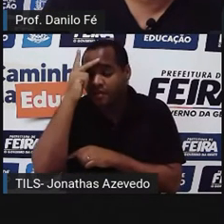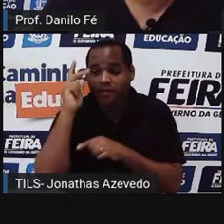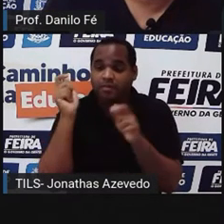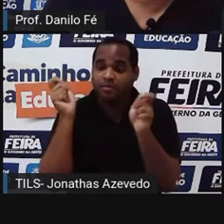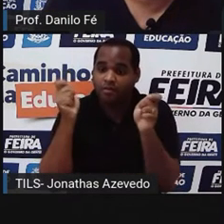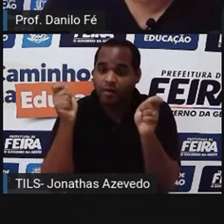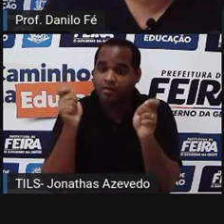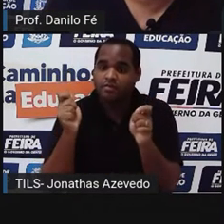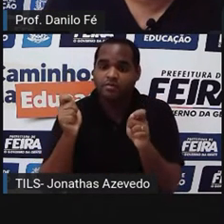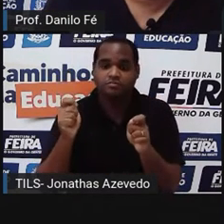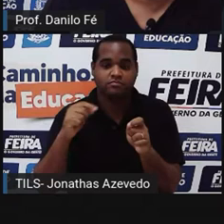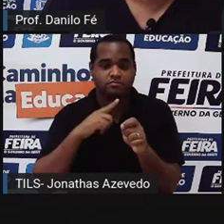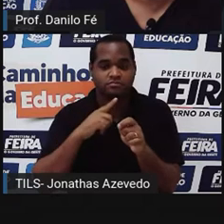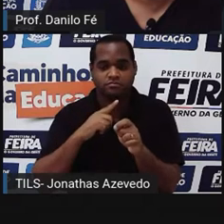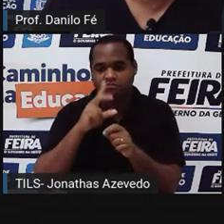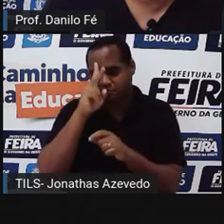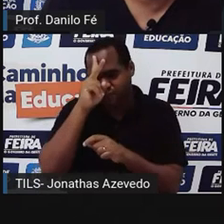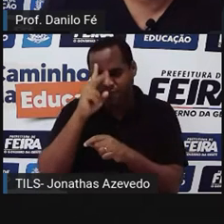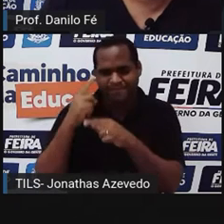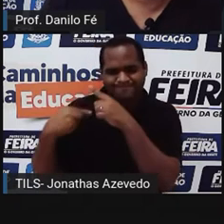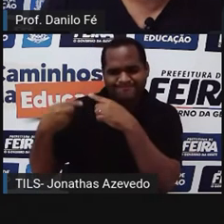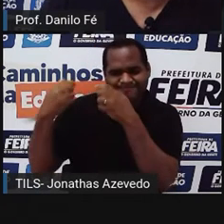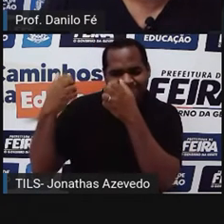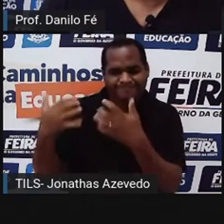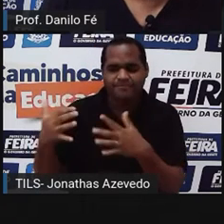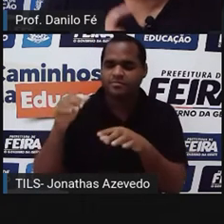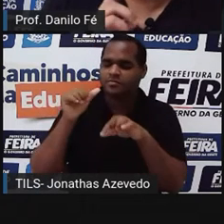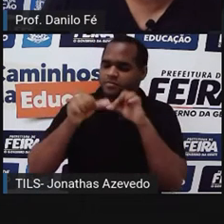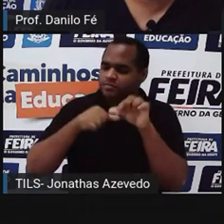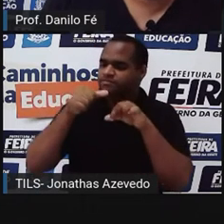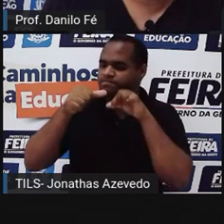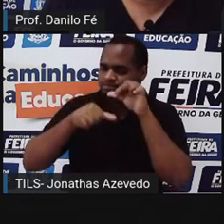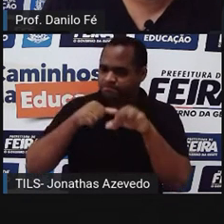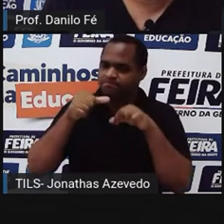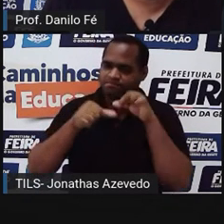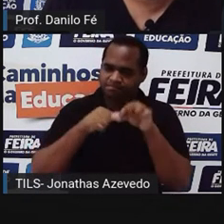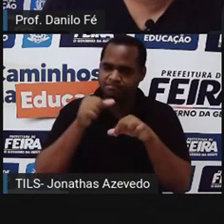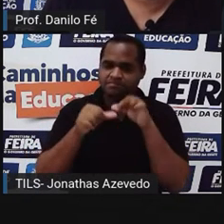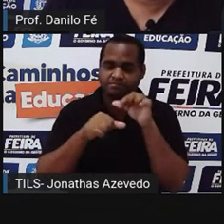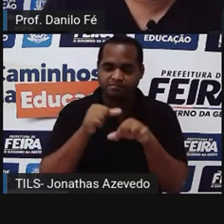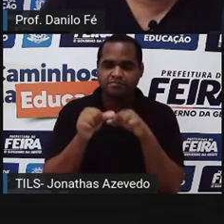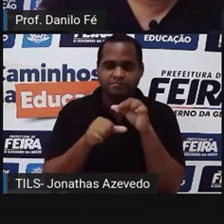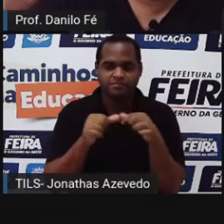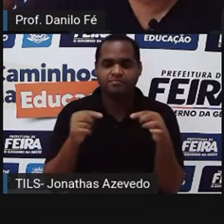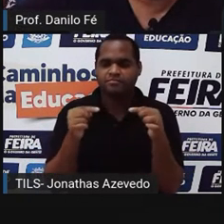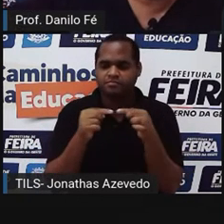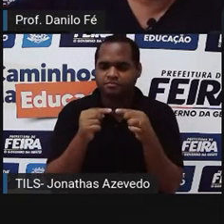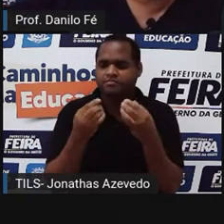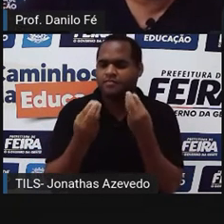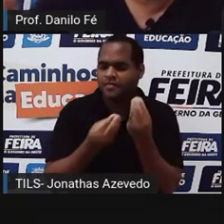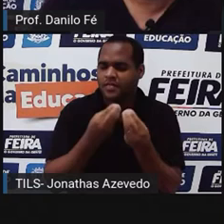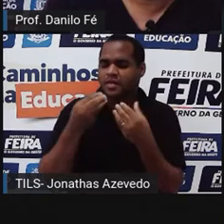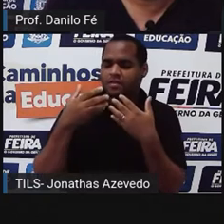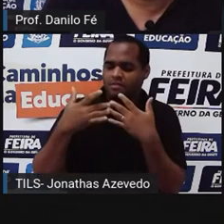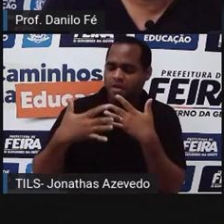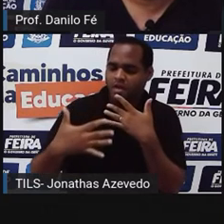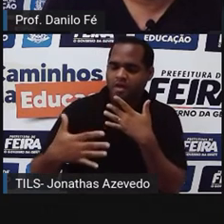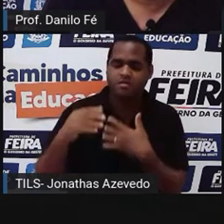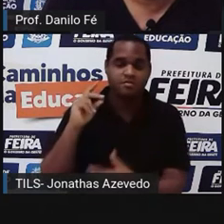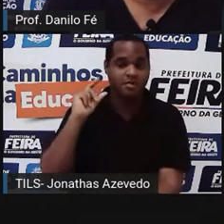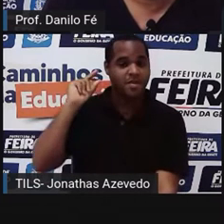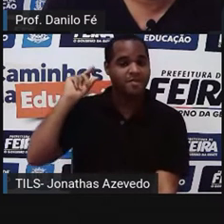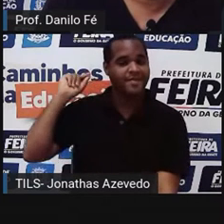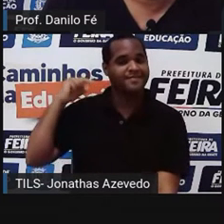construir sua história. São mudanças, mudanças. Mudanças que, se eu for até rigoroso, elas vão vindo de bem mais antigo,